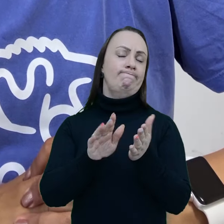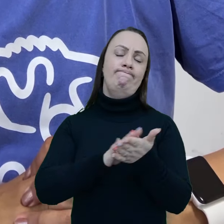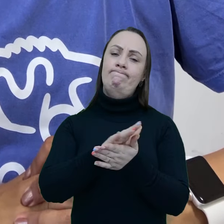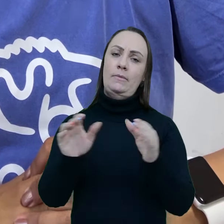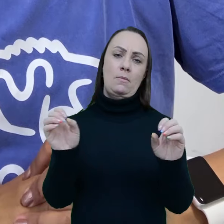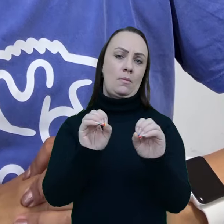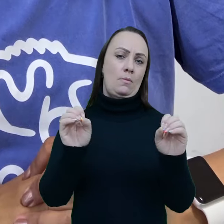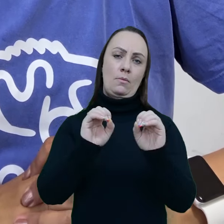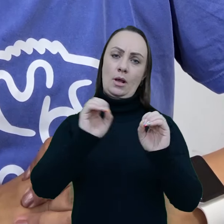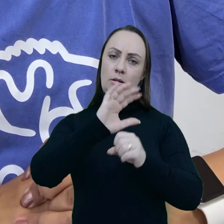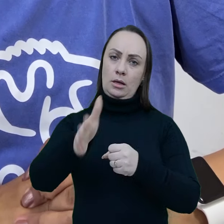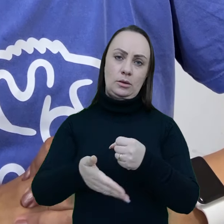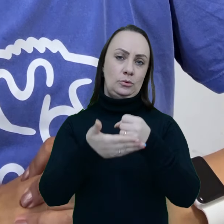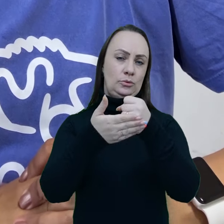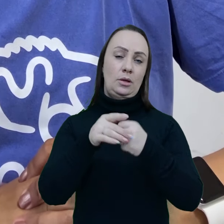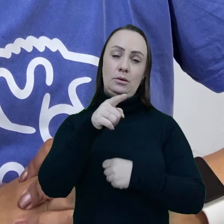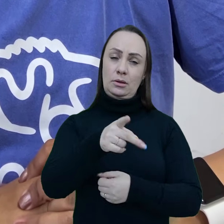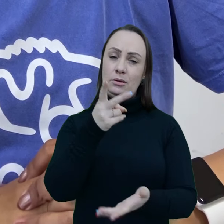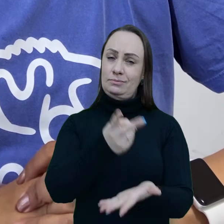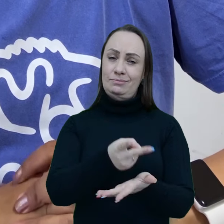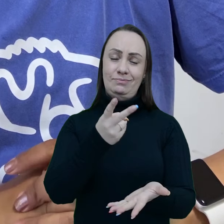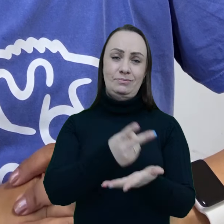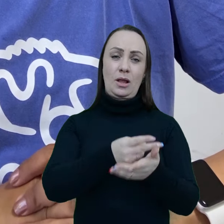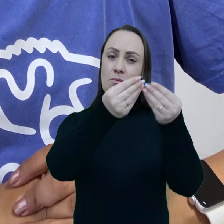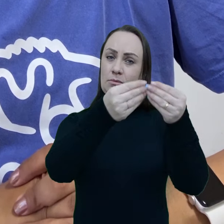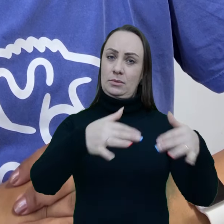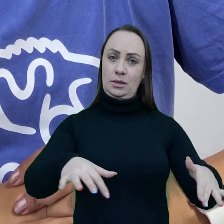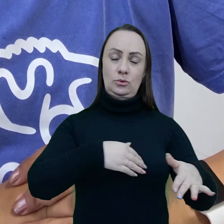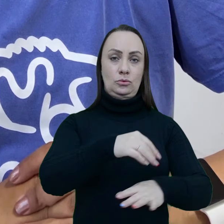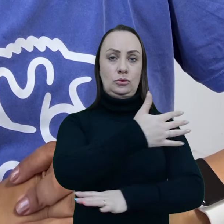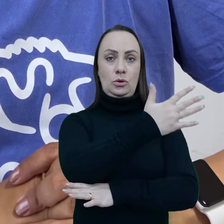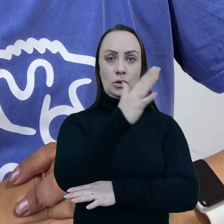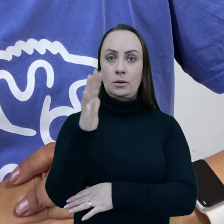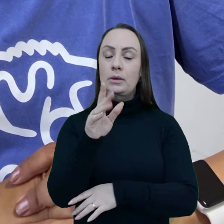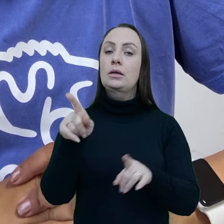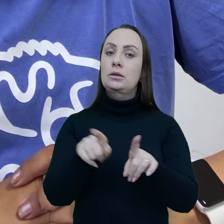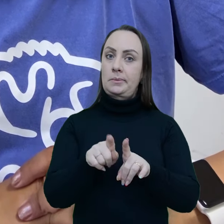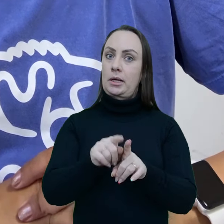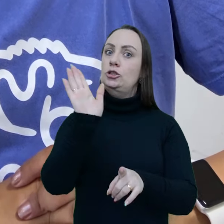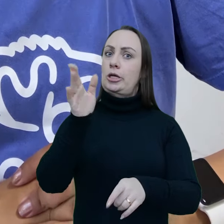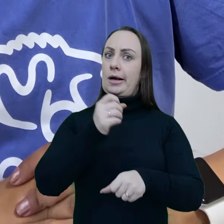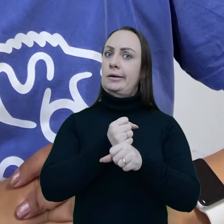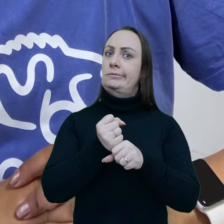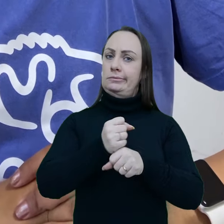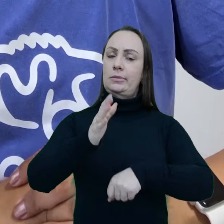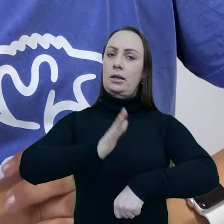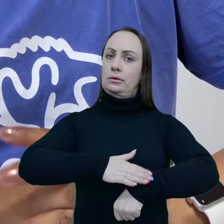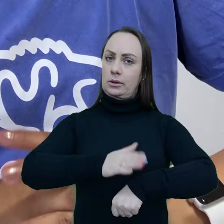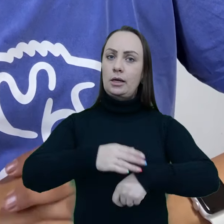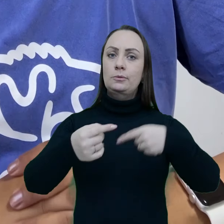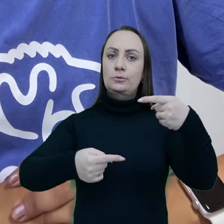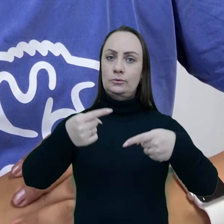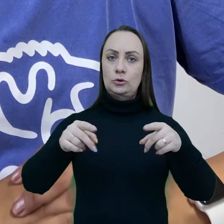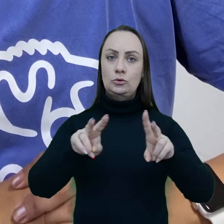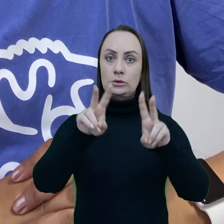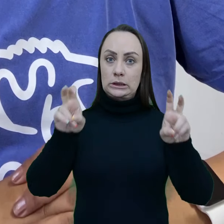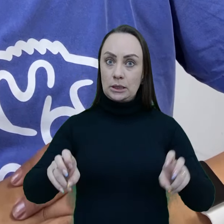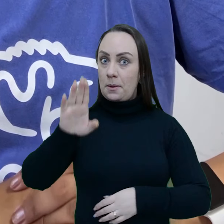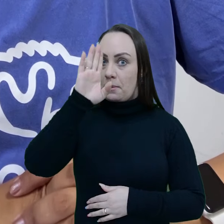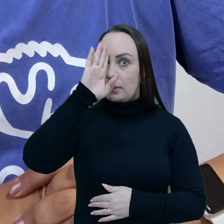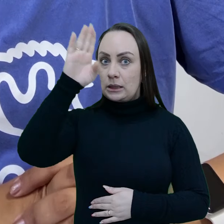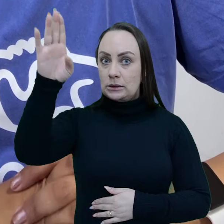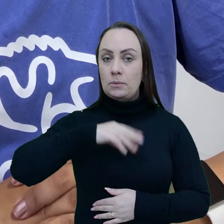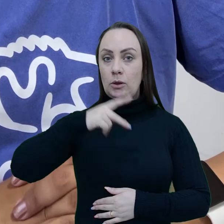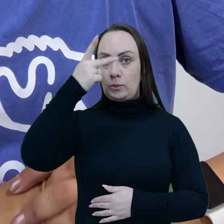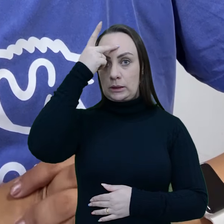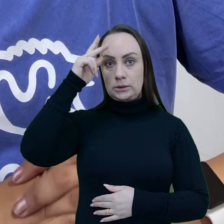que não são nem um pouco sustentáveis. São pescarias, acima de tudo, extremamente nocivas e que desde muito tempo se discute essa